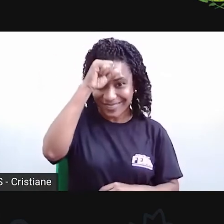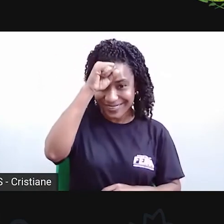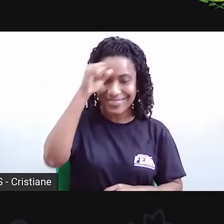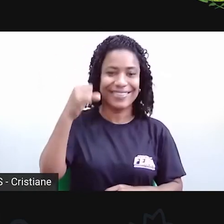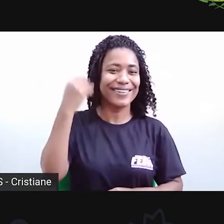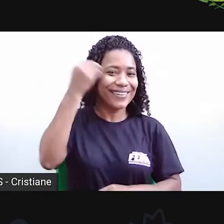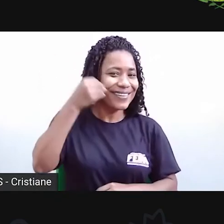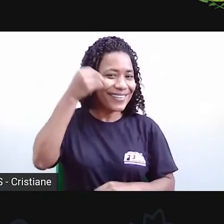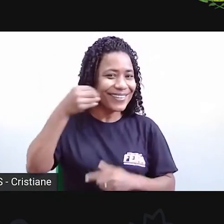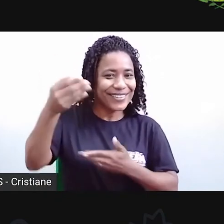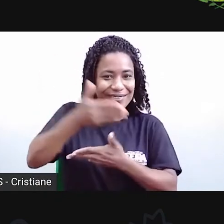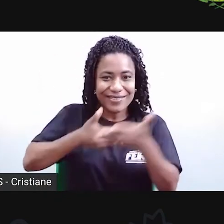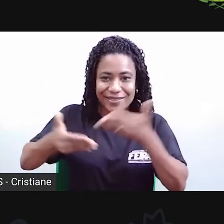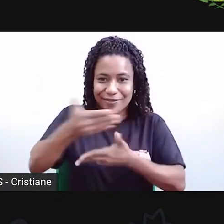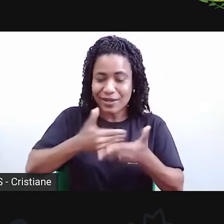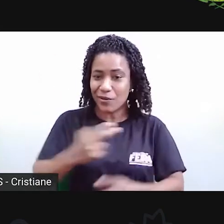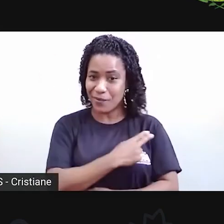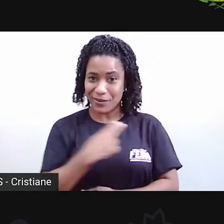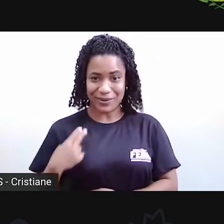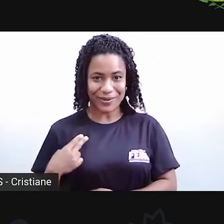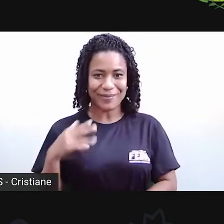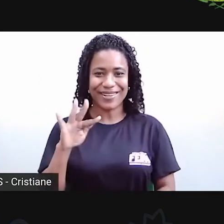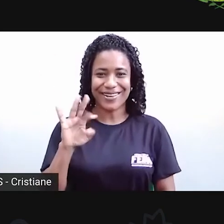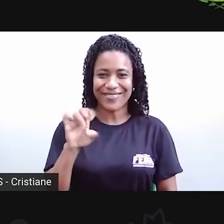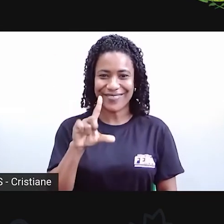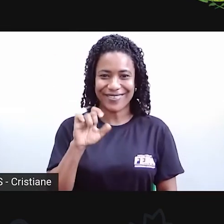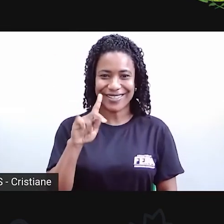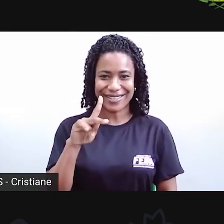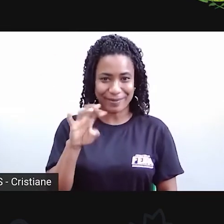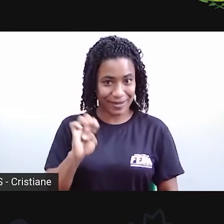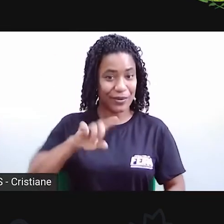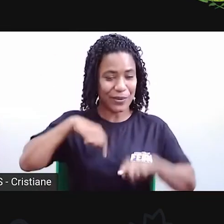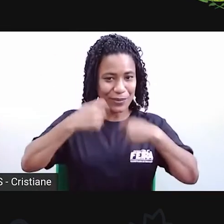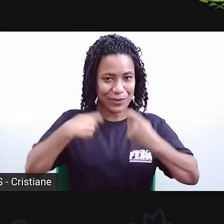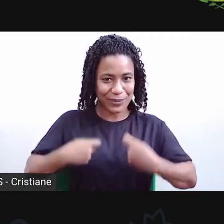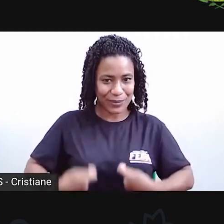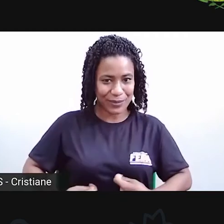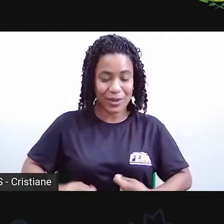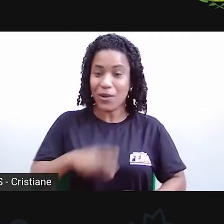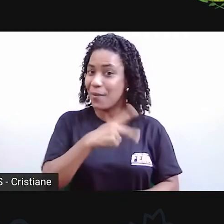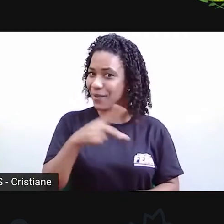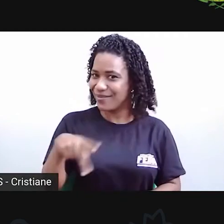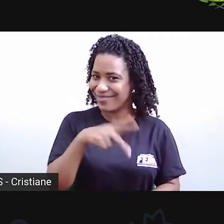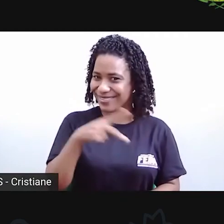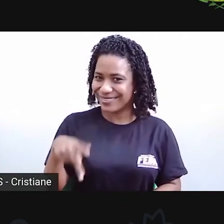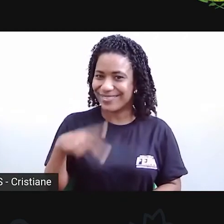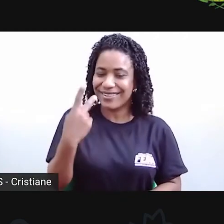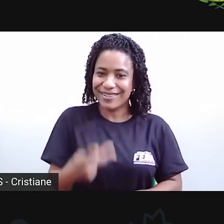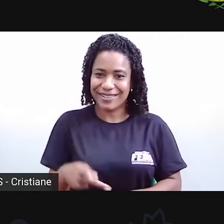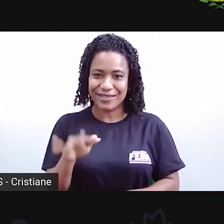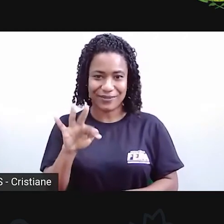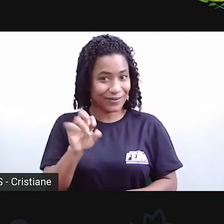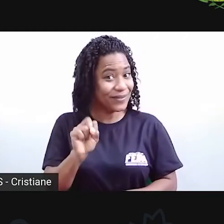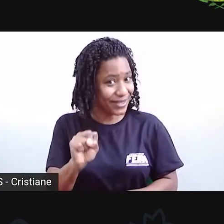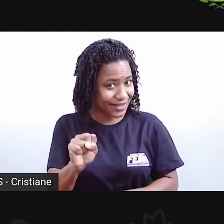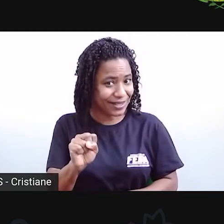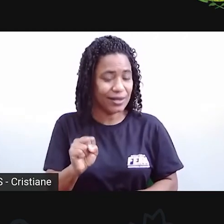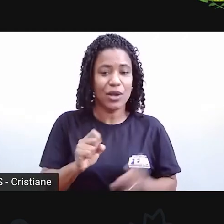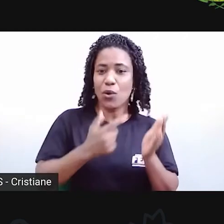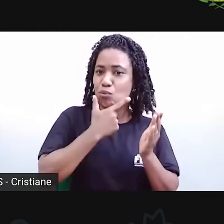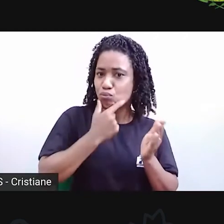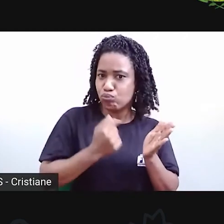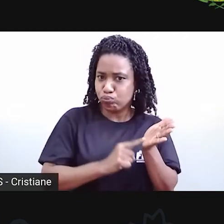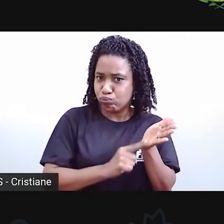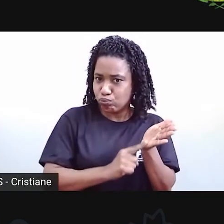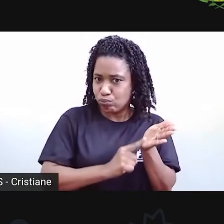e eu vou fazer agora a minha audiodescrição. Eu sou professor da rede municipal, sou um homem branco de cabelo preto, meu